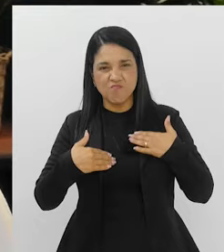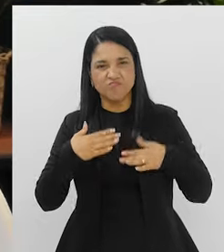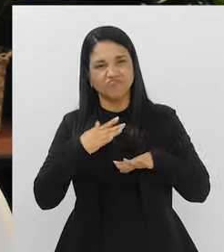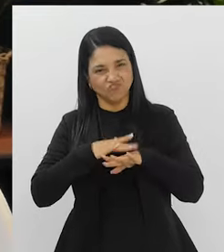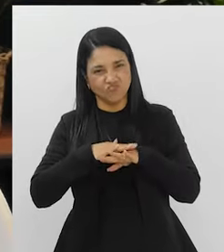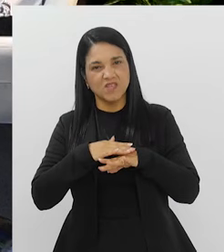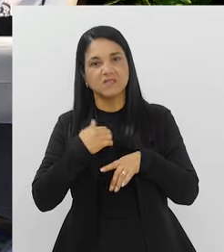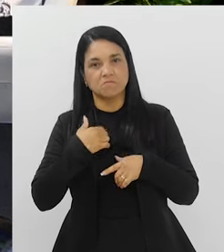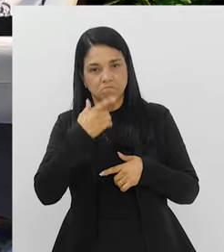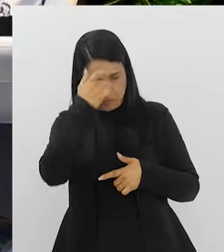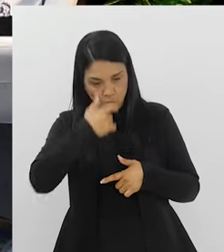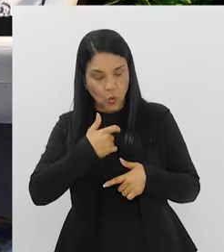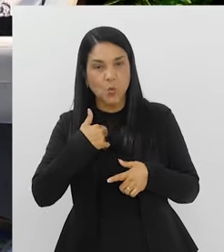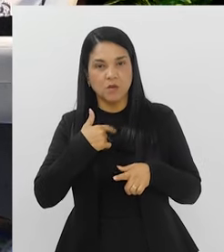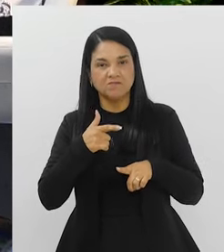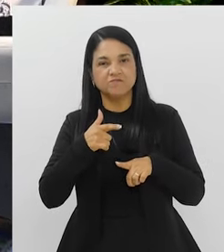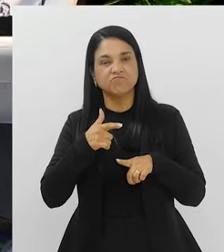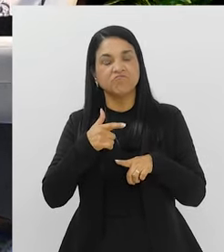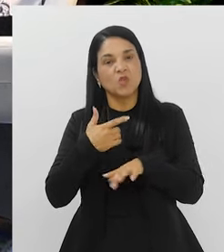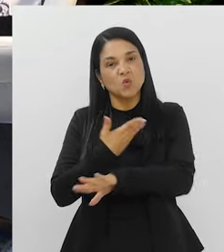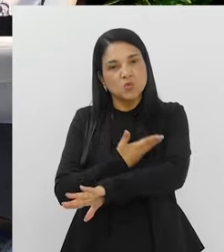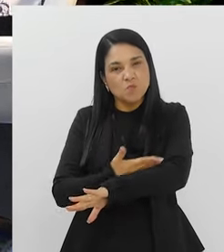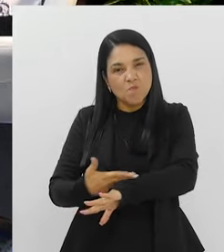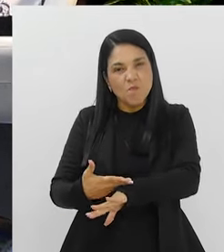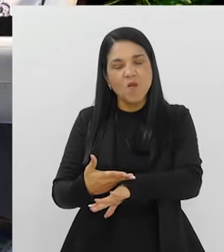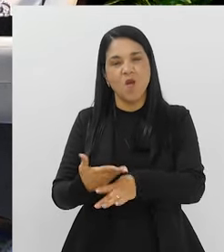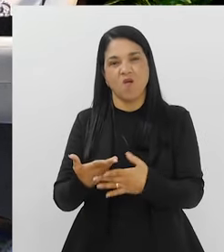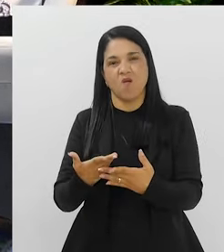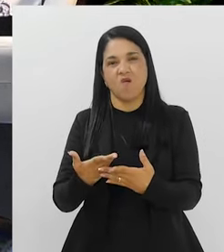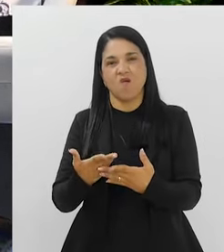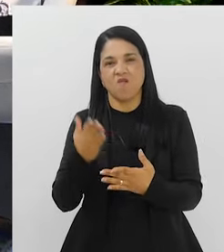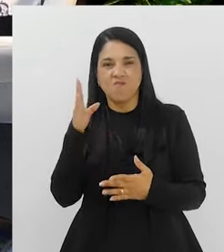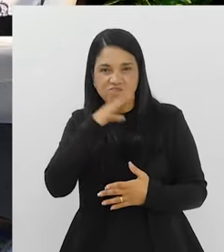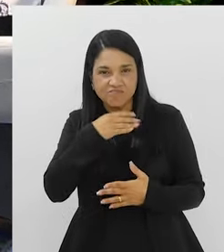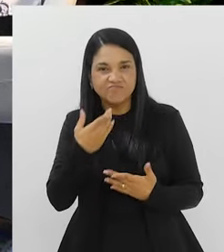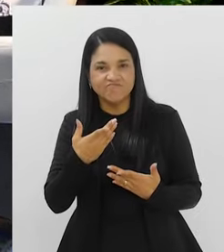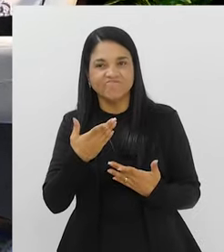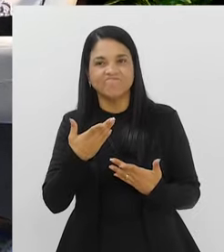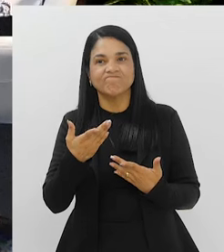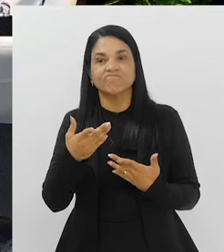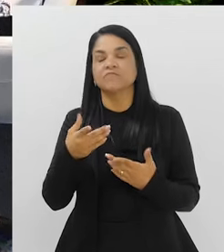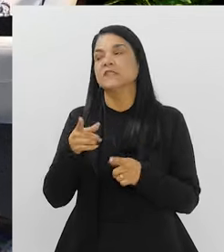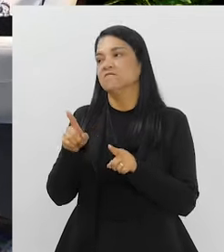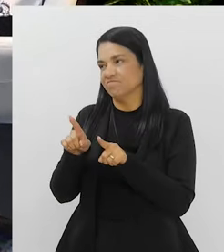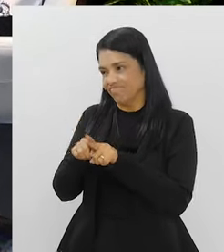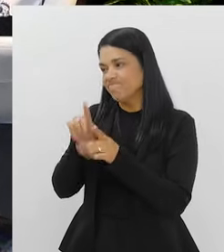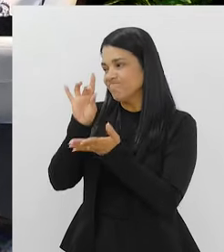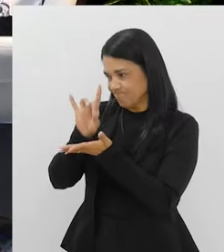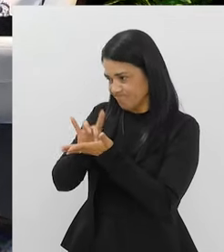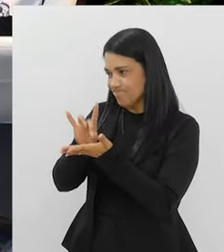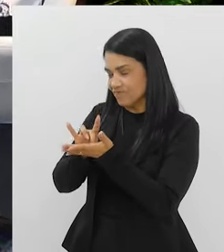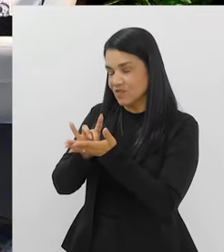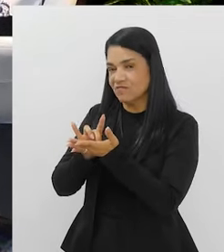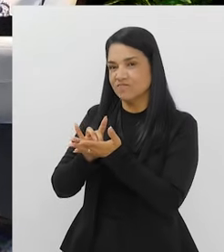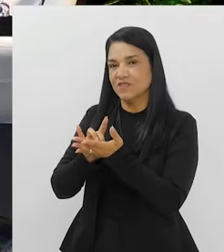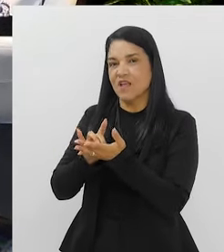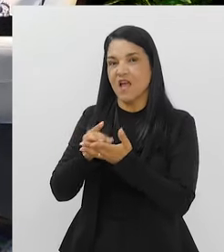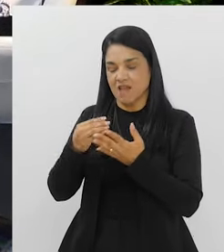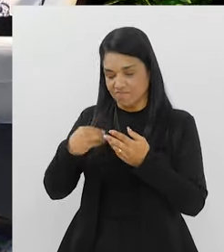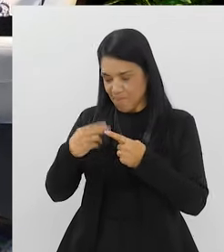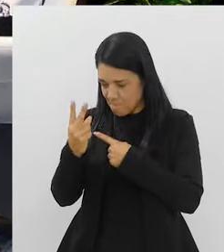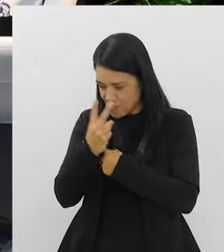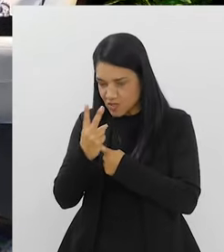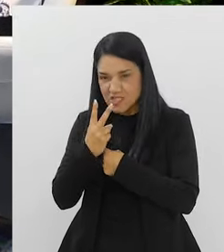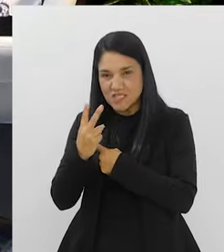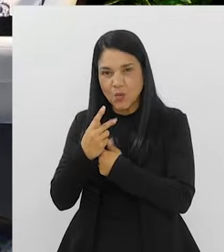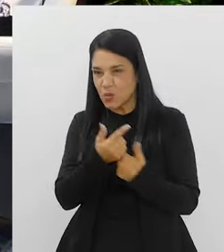que vai causando com a nossa má alimentação, nossos maus hábitos? A maior parte da nossa imunidade ruim é culpa nossa,